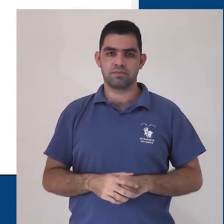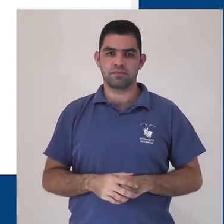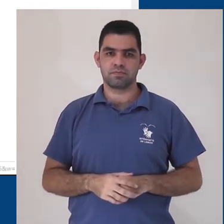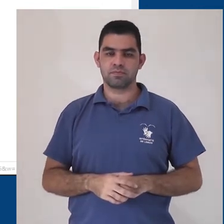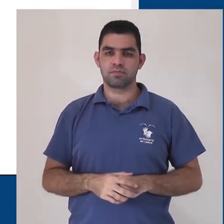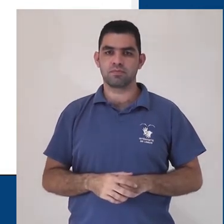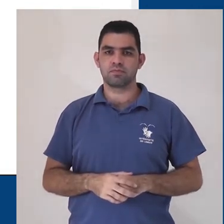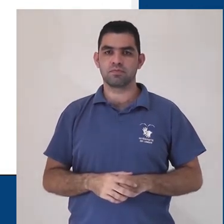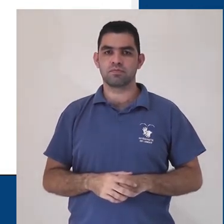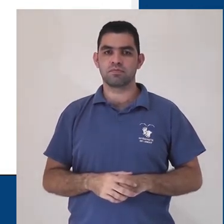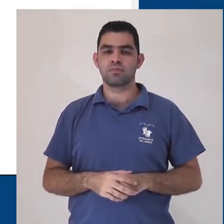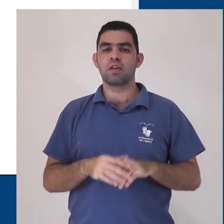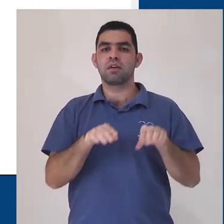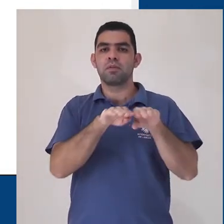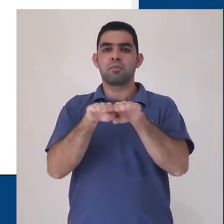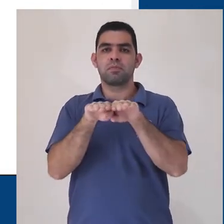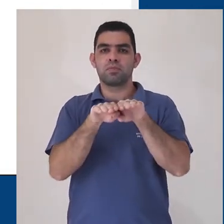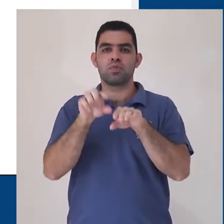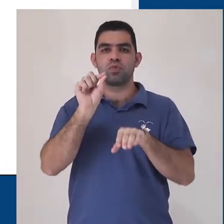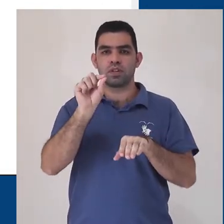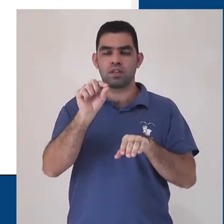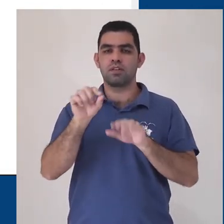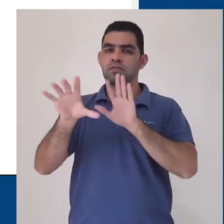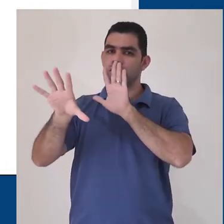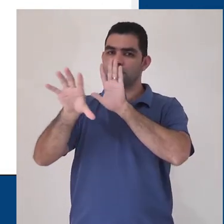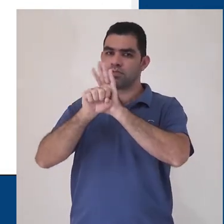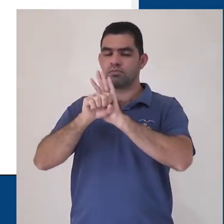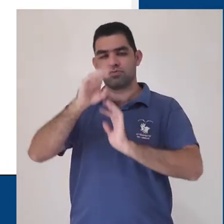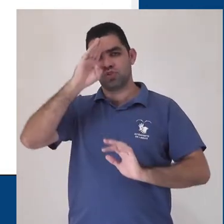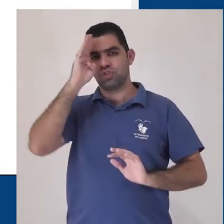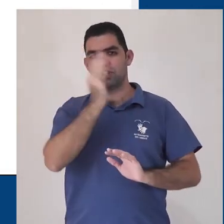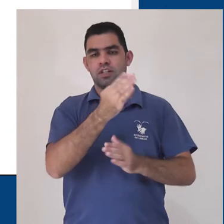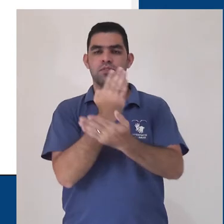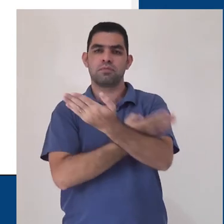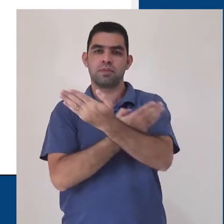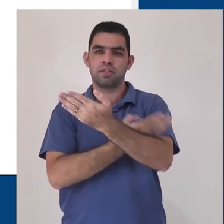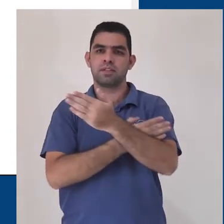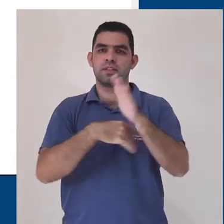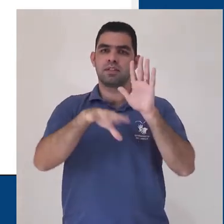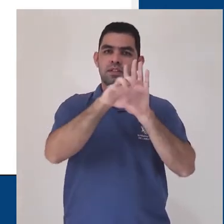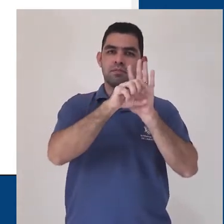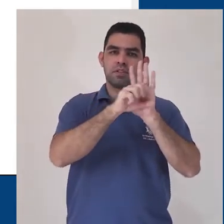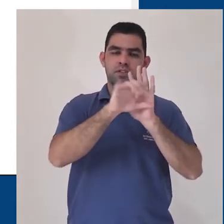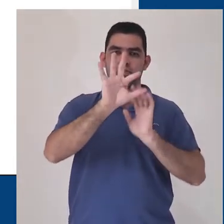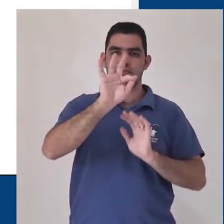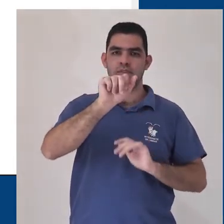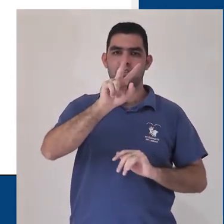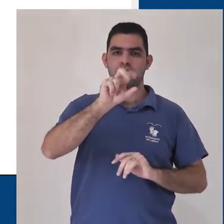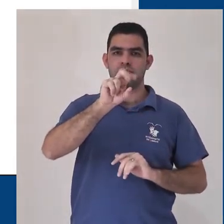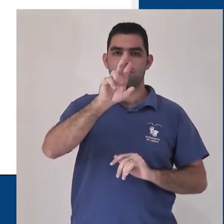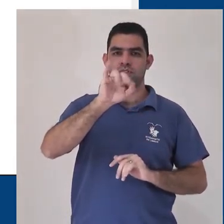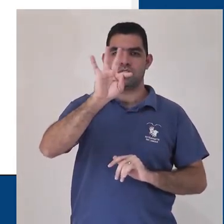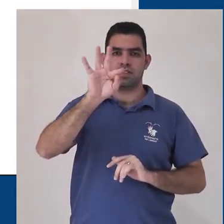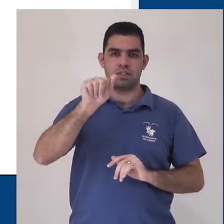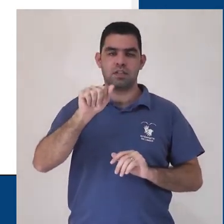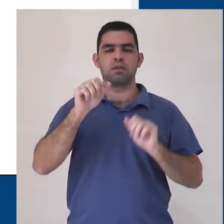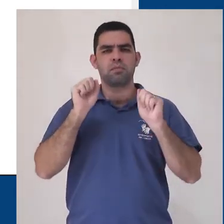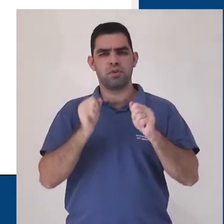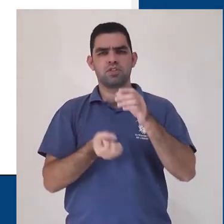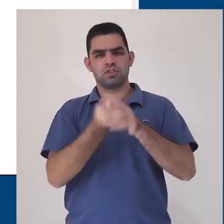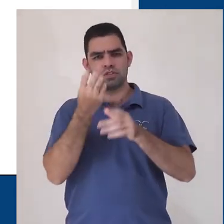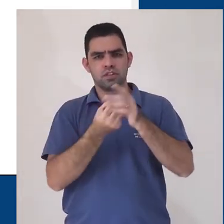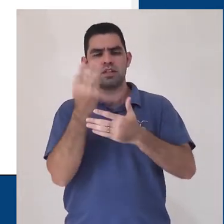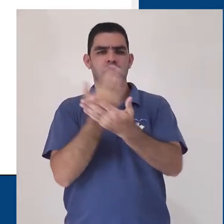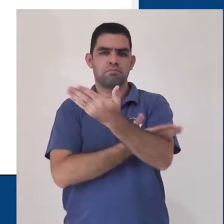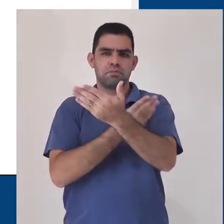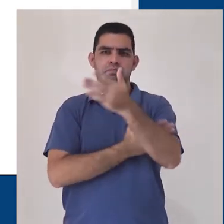Como padrão, as imagens serão salvas na pasta imagens favoritas, mas podemos criar várias pastas para vários tipos de imagens